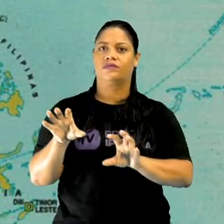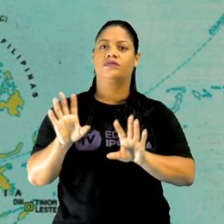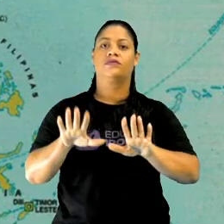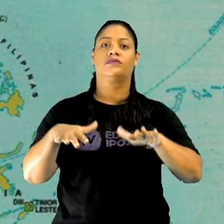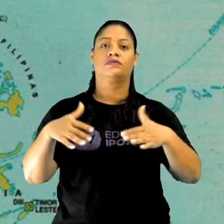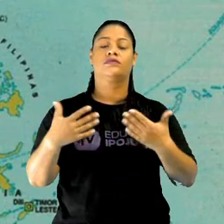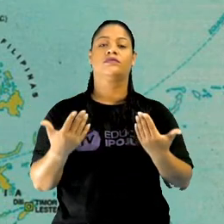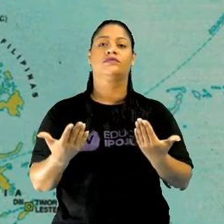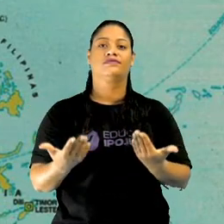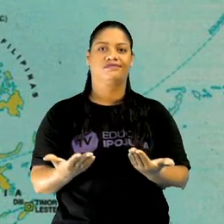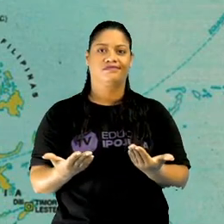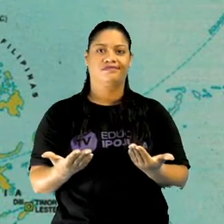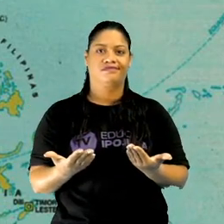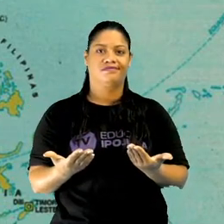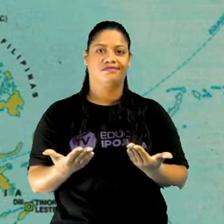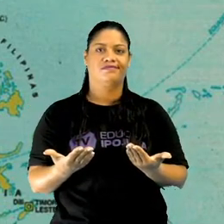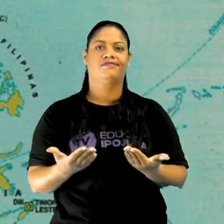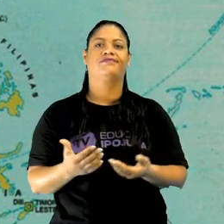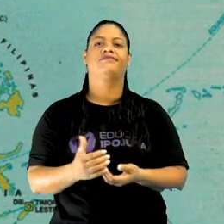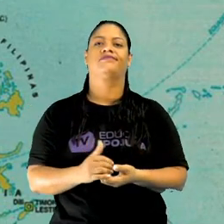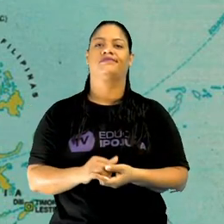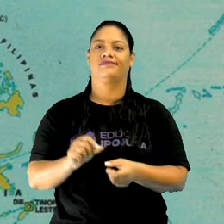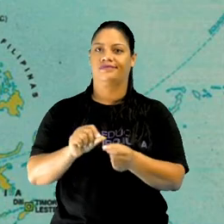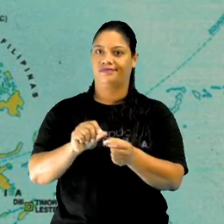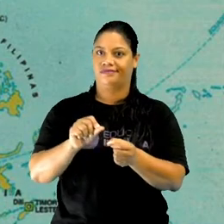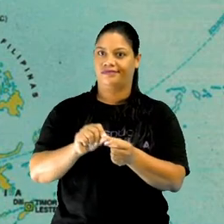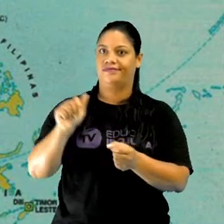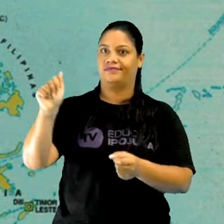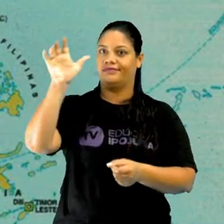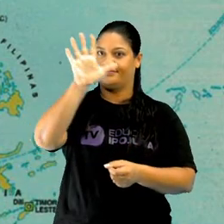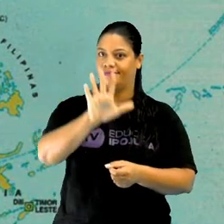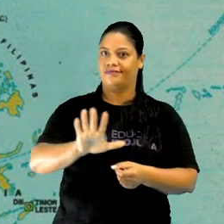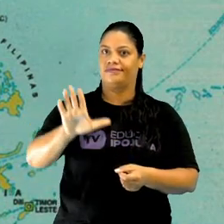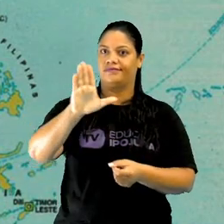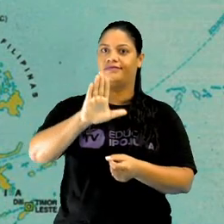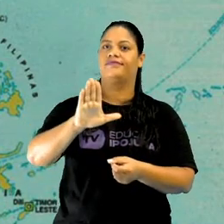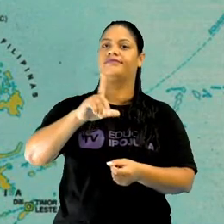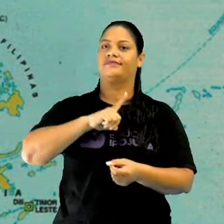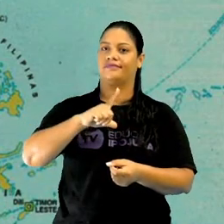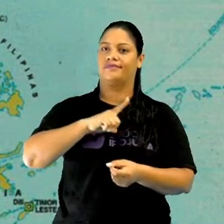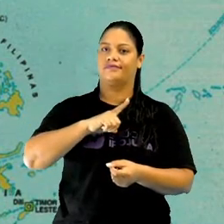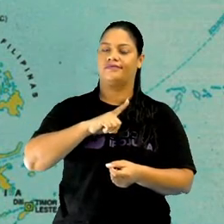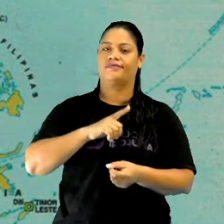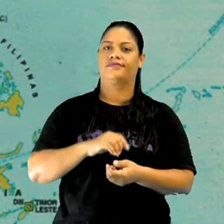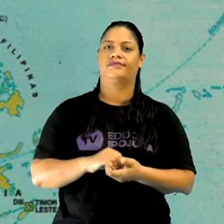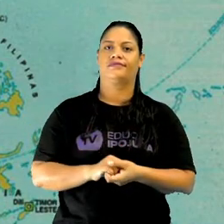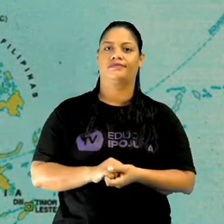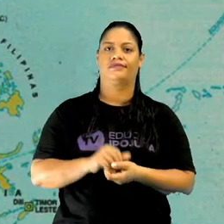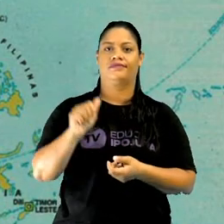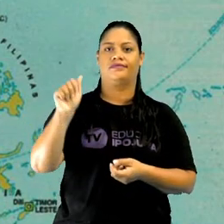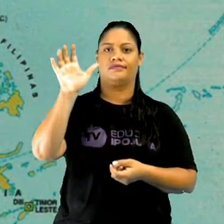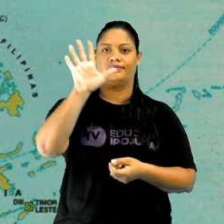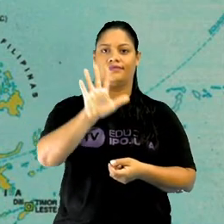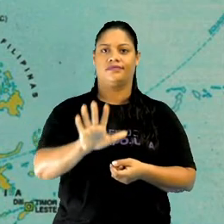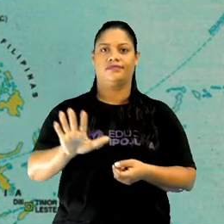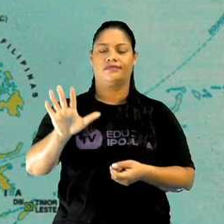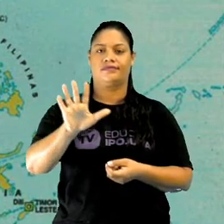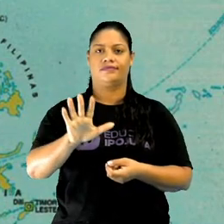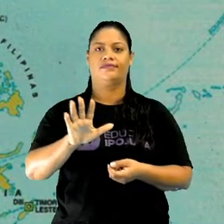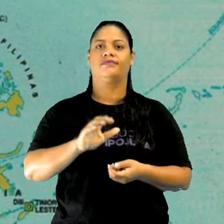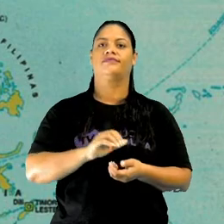regiões que o continente asiático é dividido. A gente tem a Ásia Setentrional,